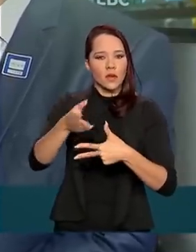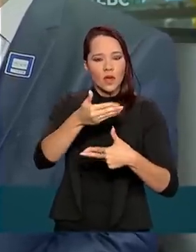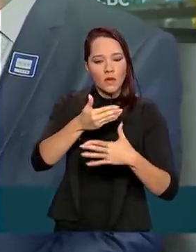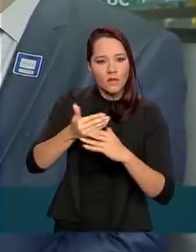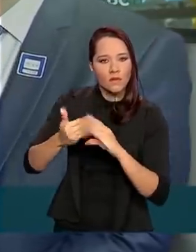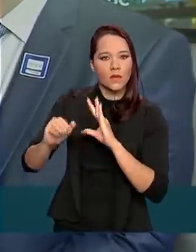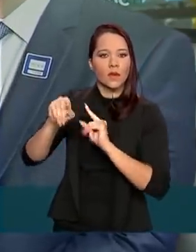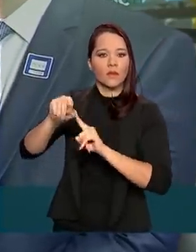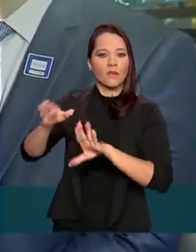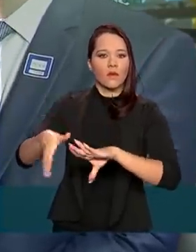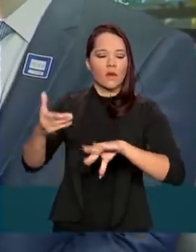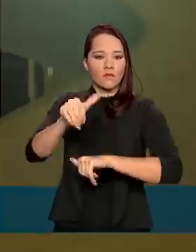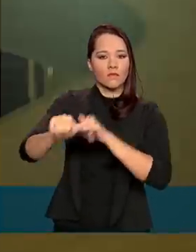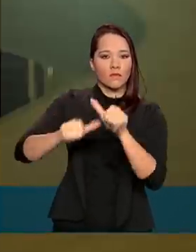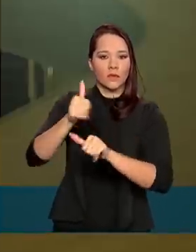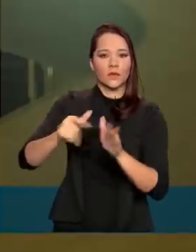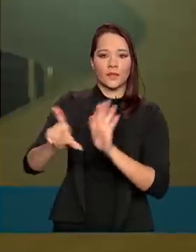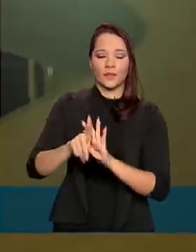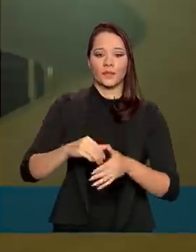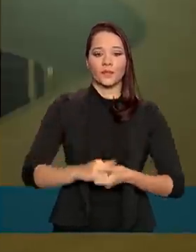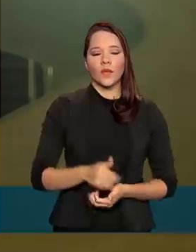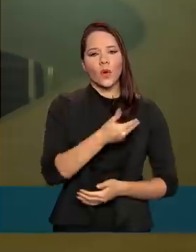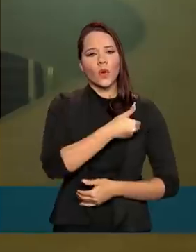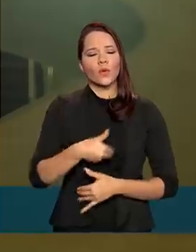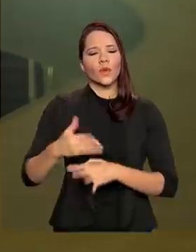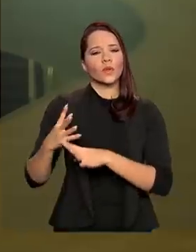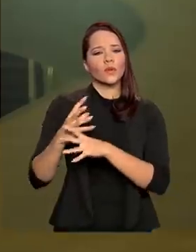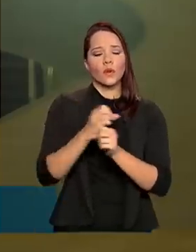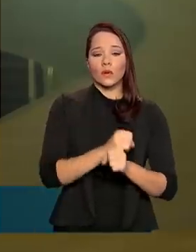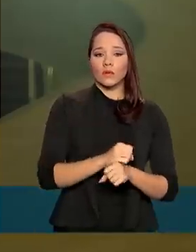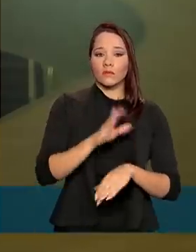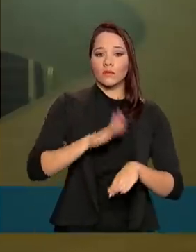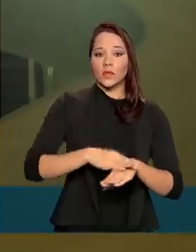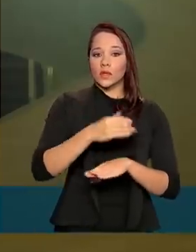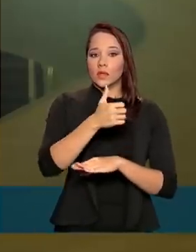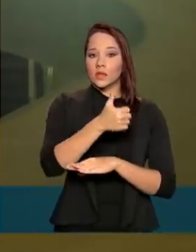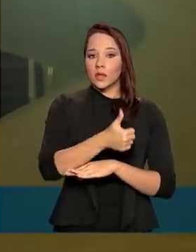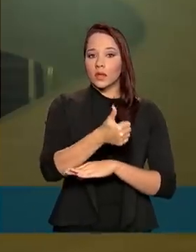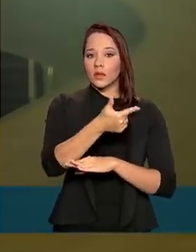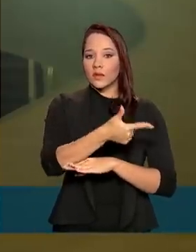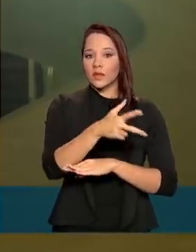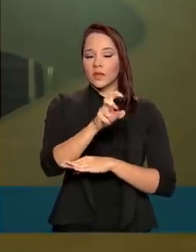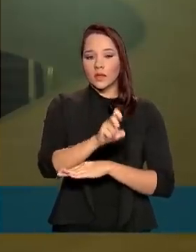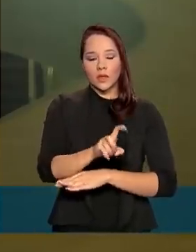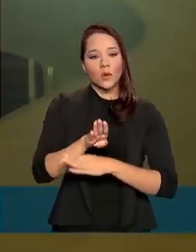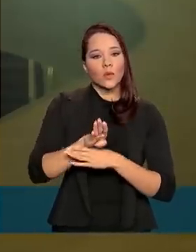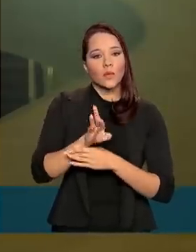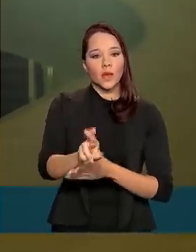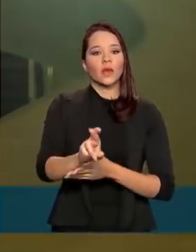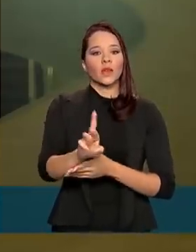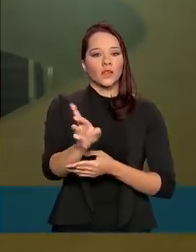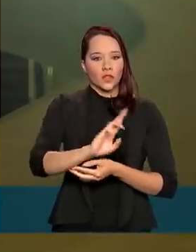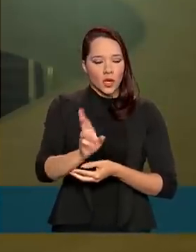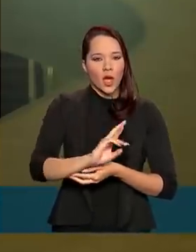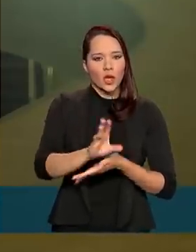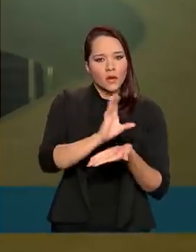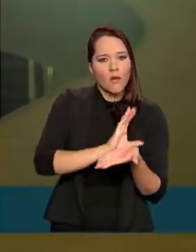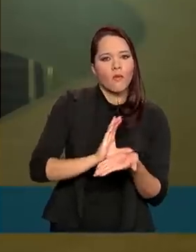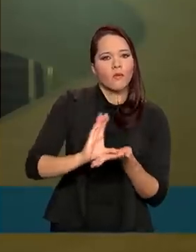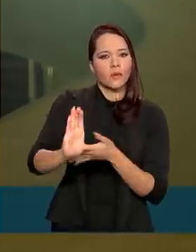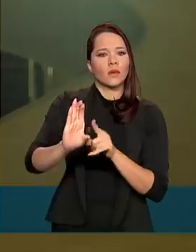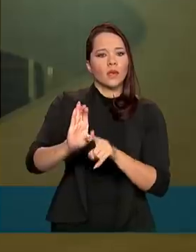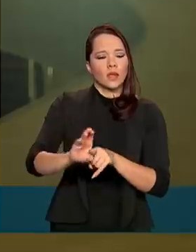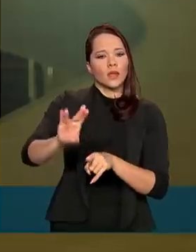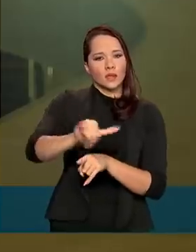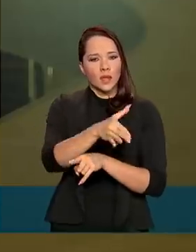Nacional para essa alteração na lei. O governo calcula que mais de 125 bilhões de reais tenham sido investidos